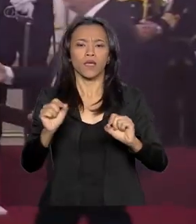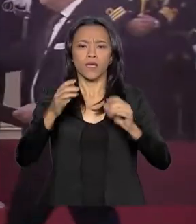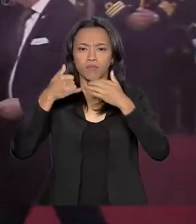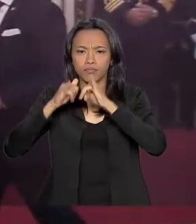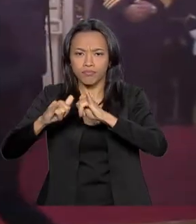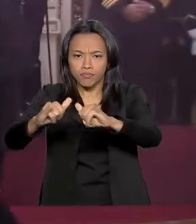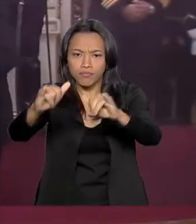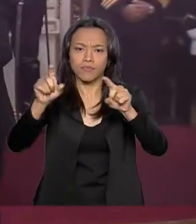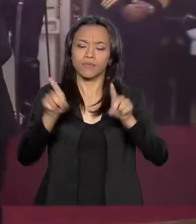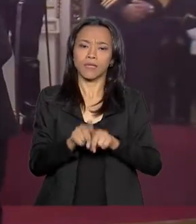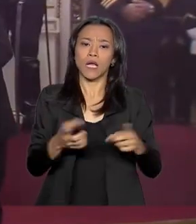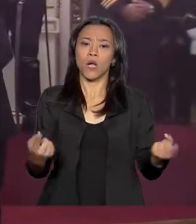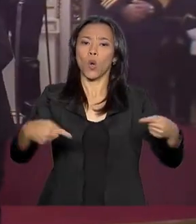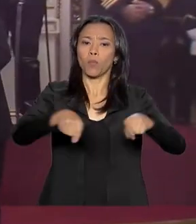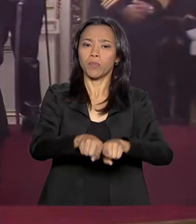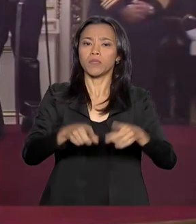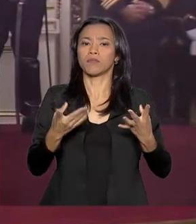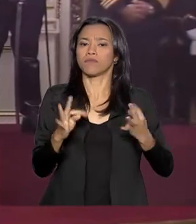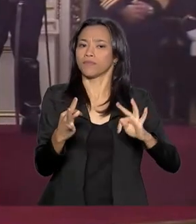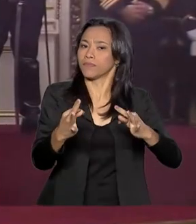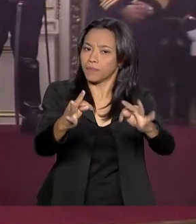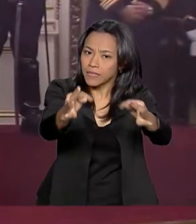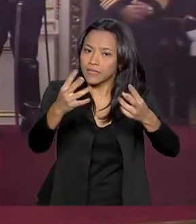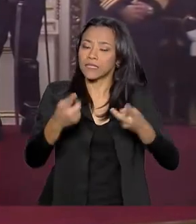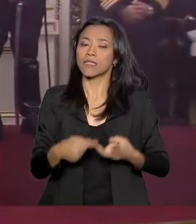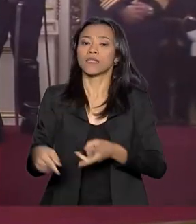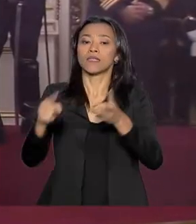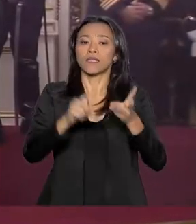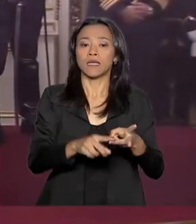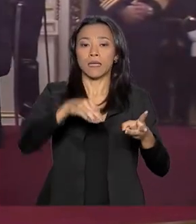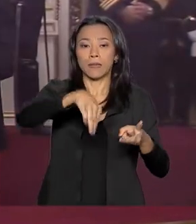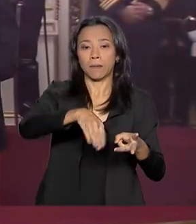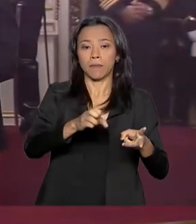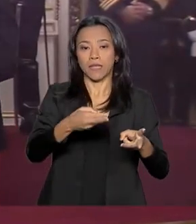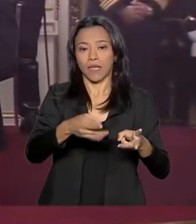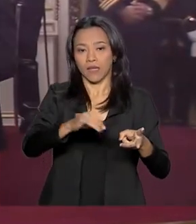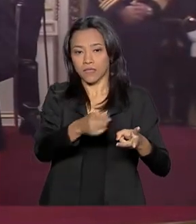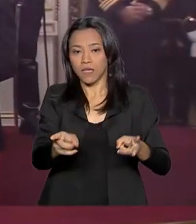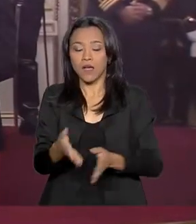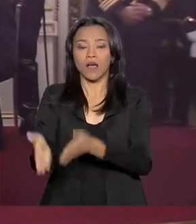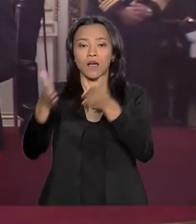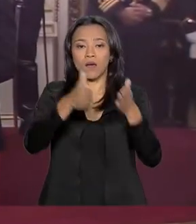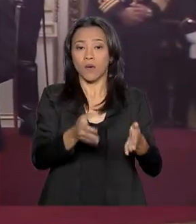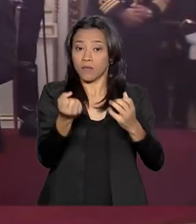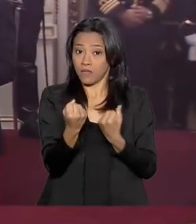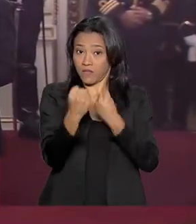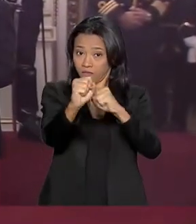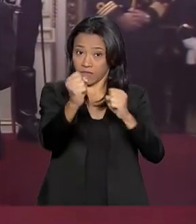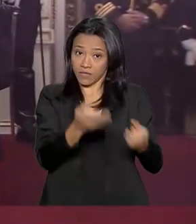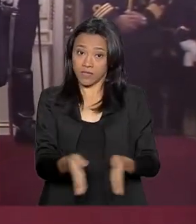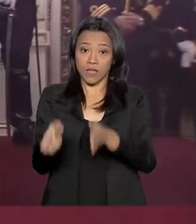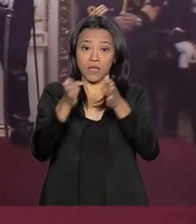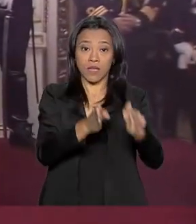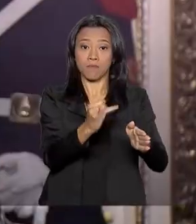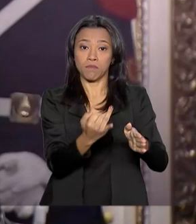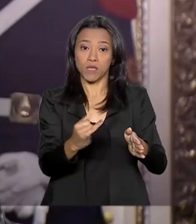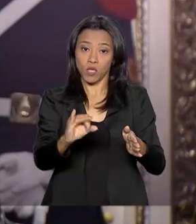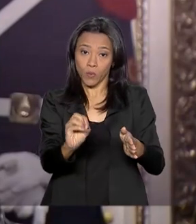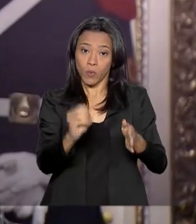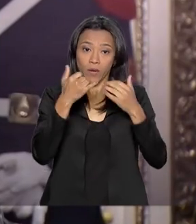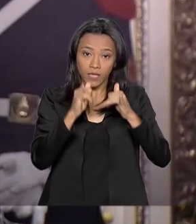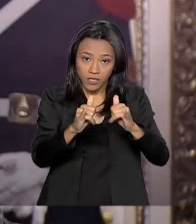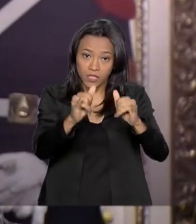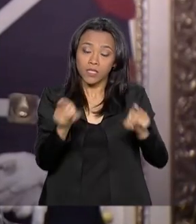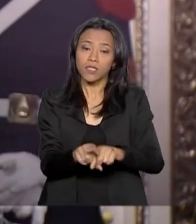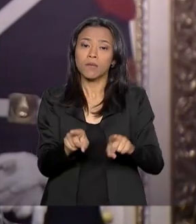e cooperação em ciência e tecnologia, mineração, defesa, bioenergia e energia nuclear. São